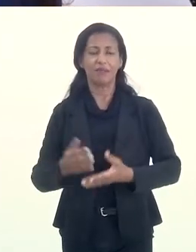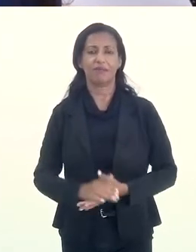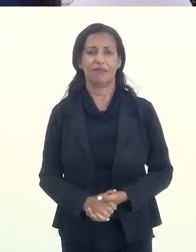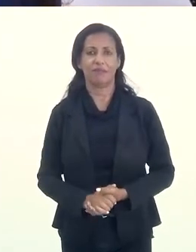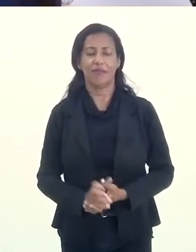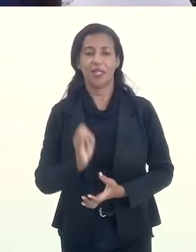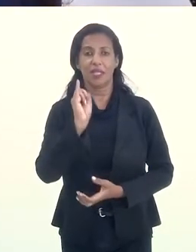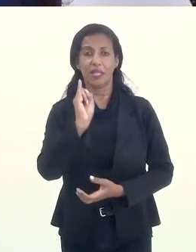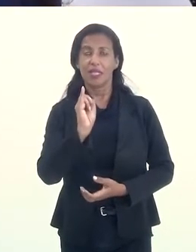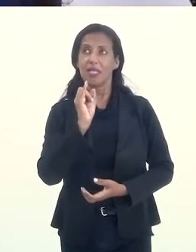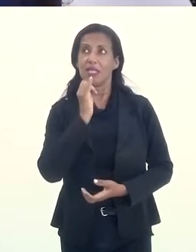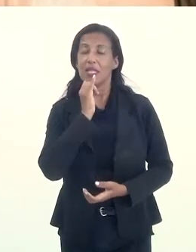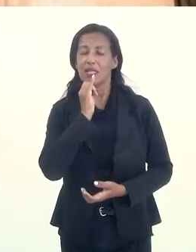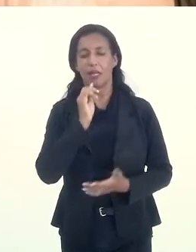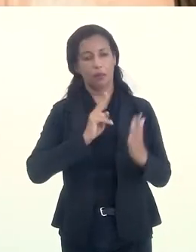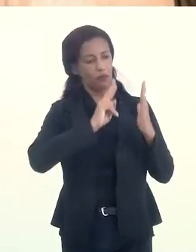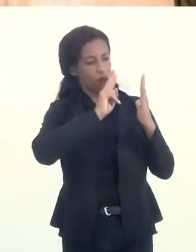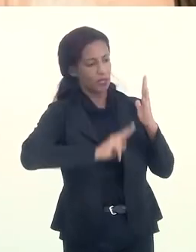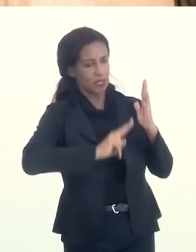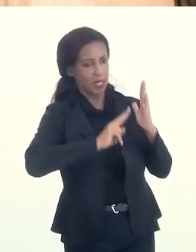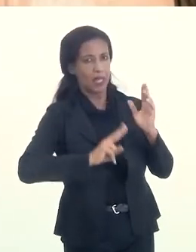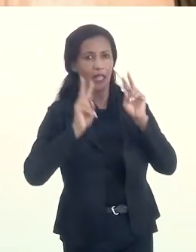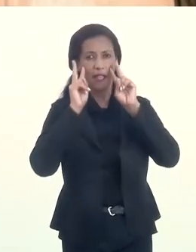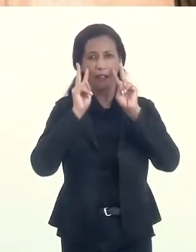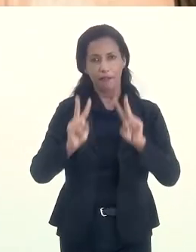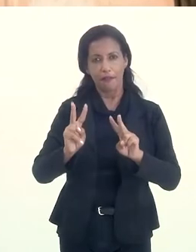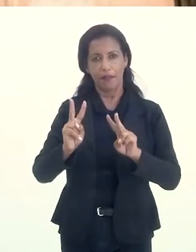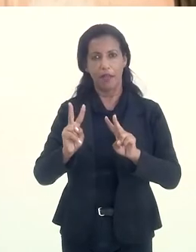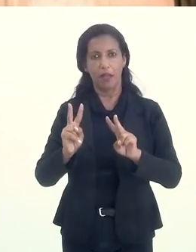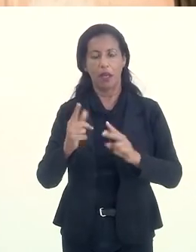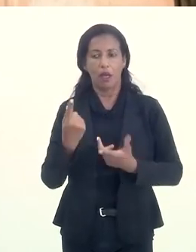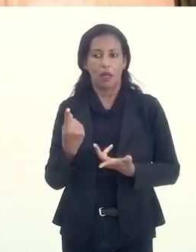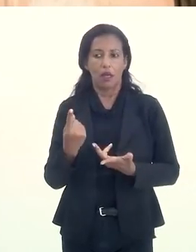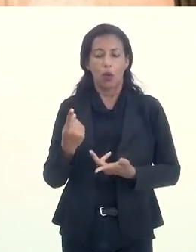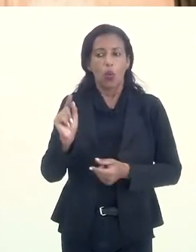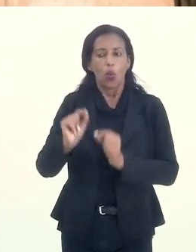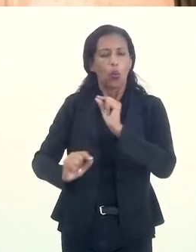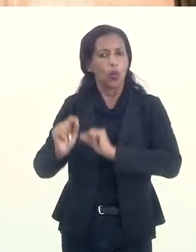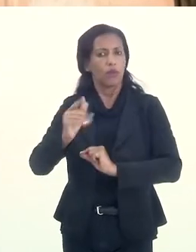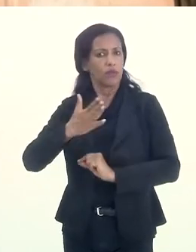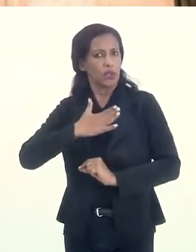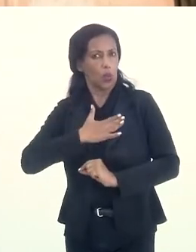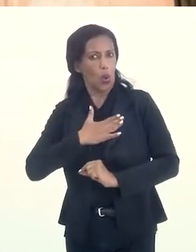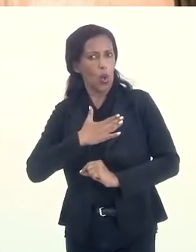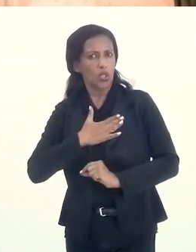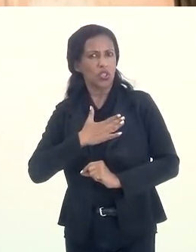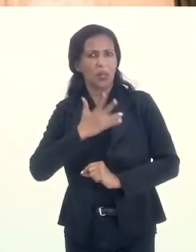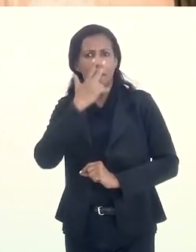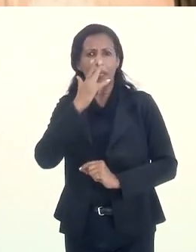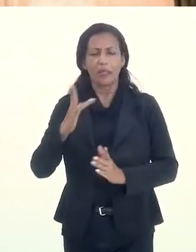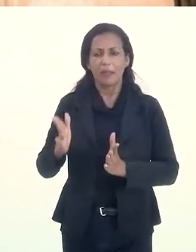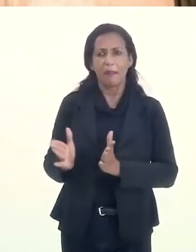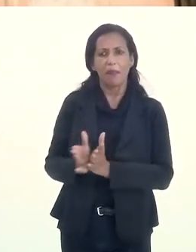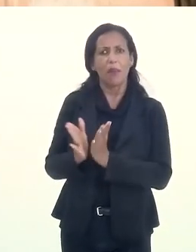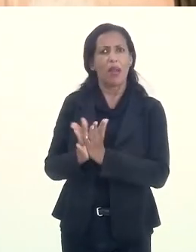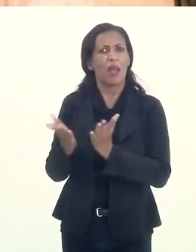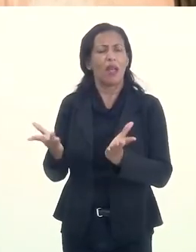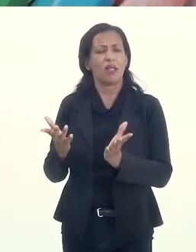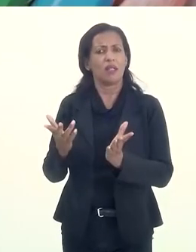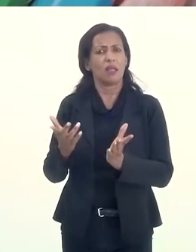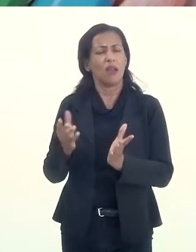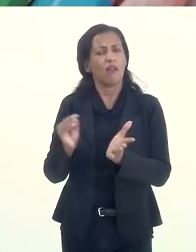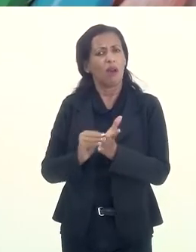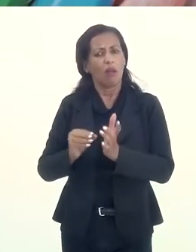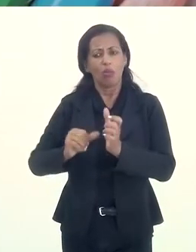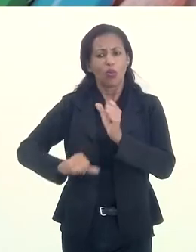porque se a gente gosta, ler, ver, ouvir só aquilo de que gosta, se encobrece. A